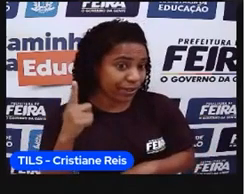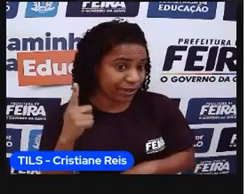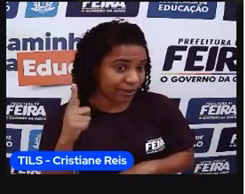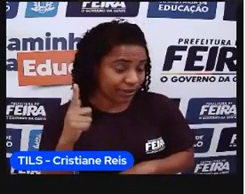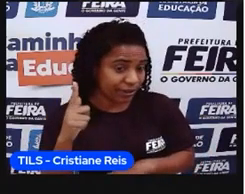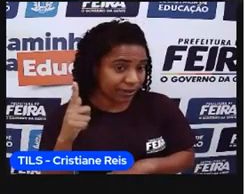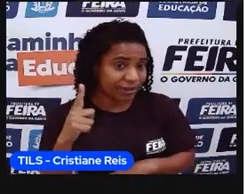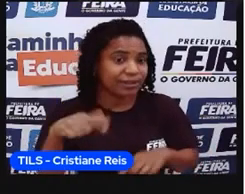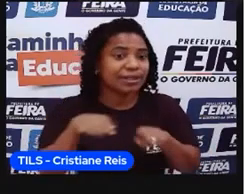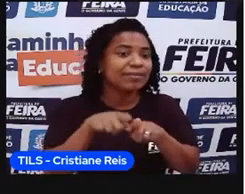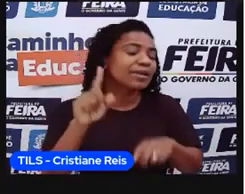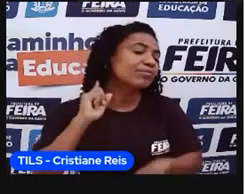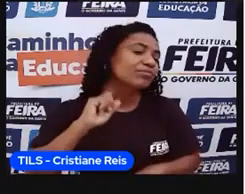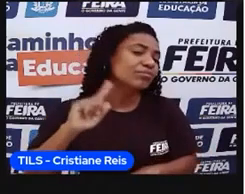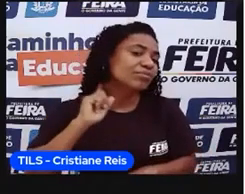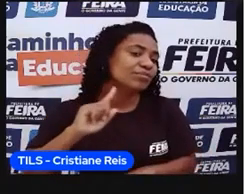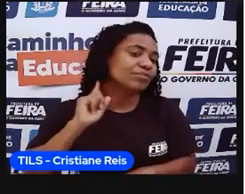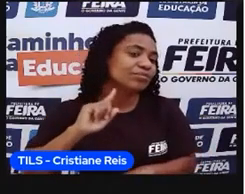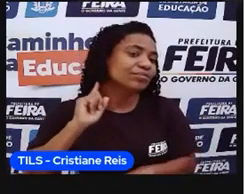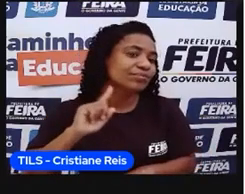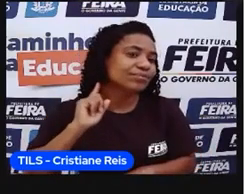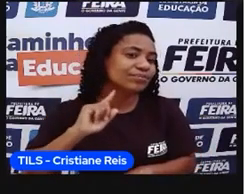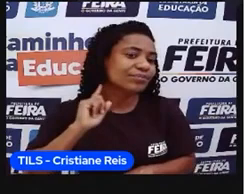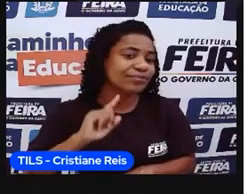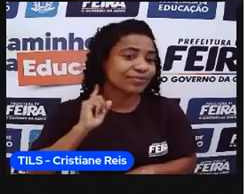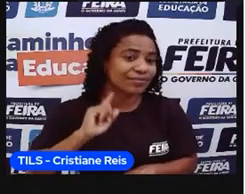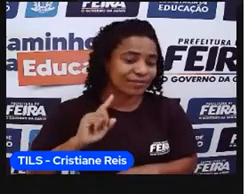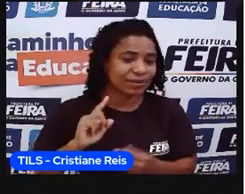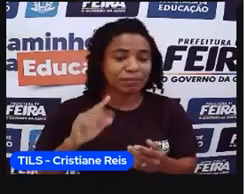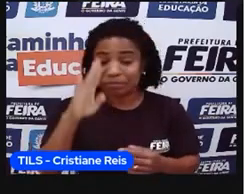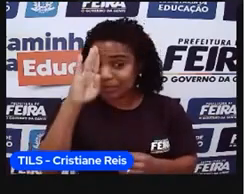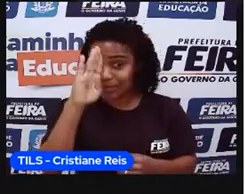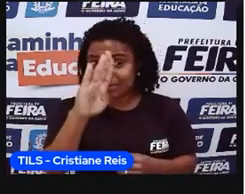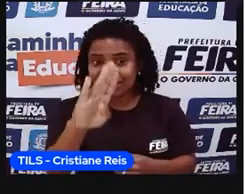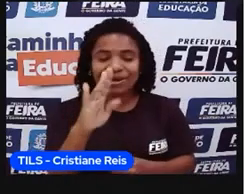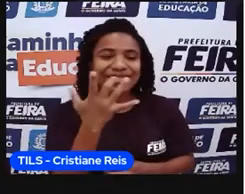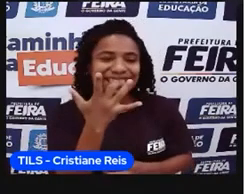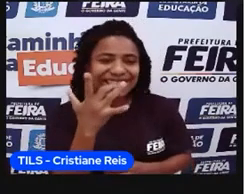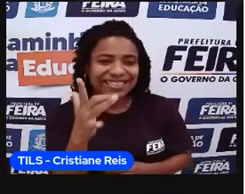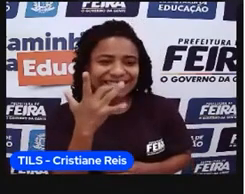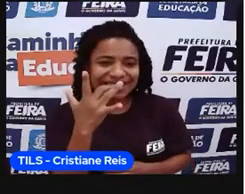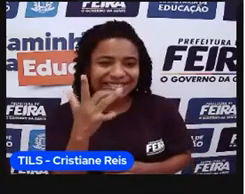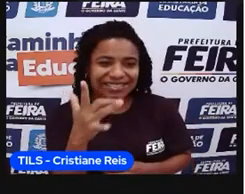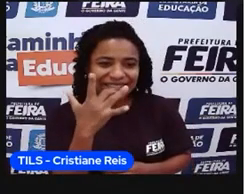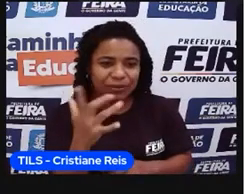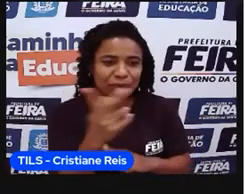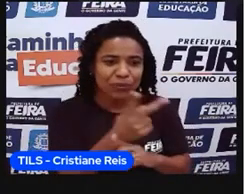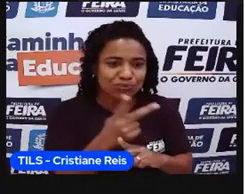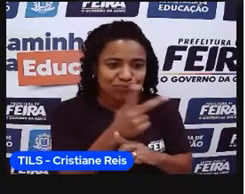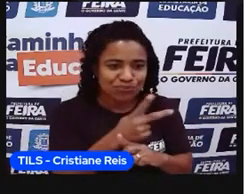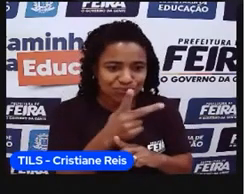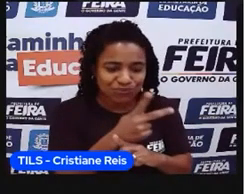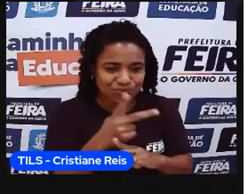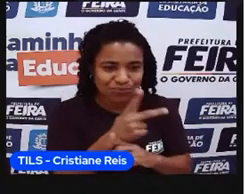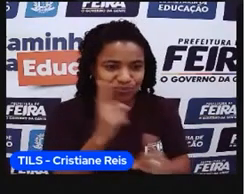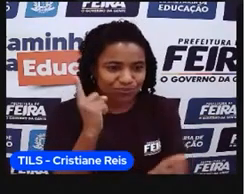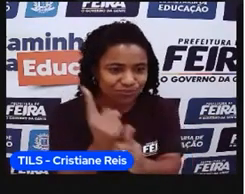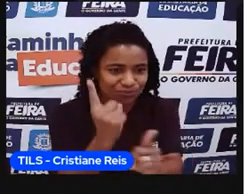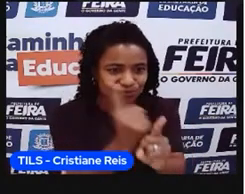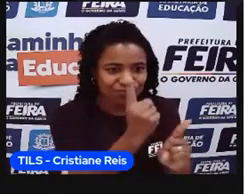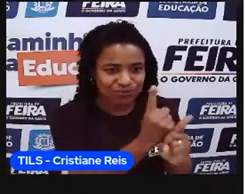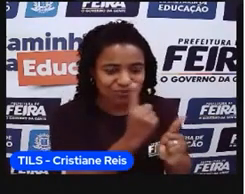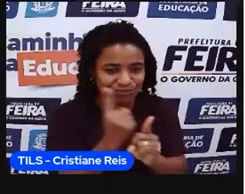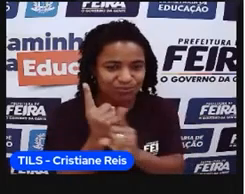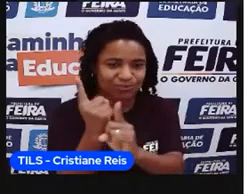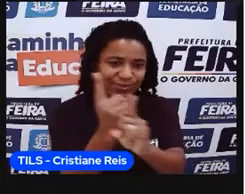né, e Minas Gerais. Então, a gente, a gente vai observar aqui, essa região, né, de Minas